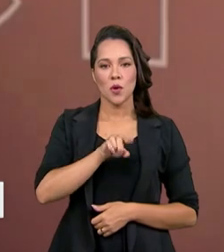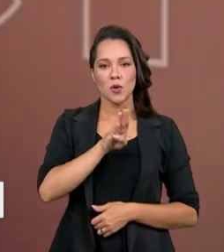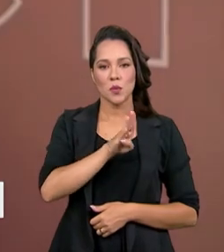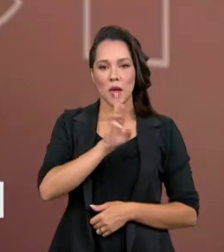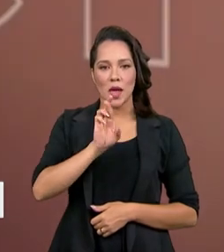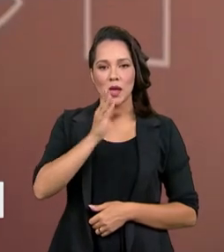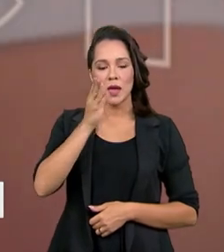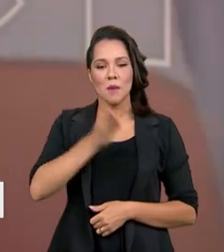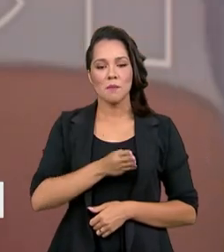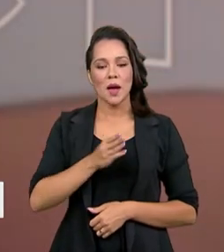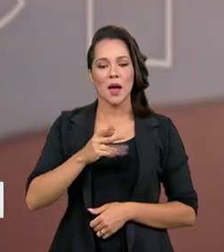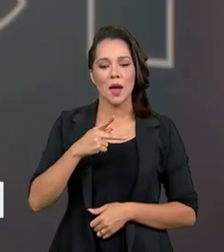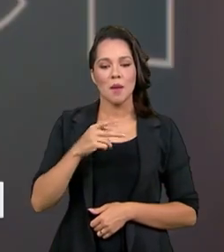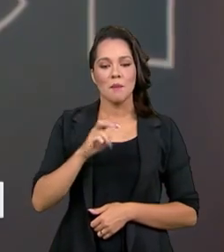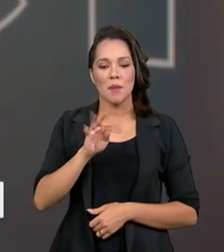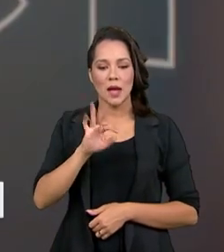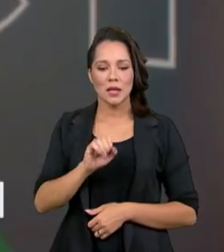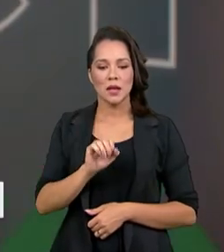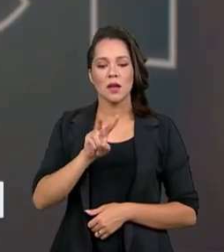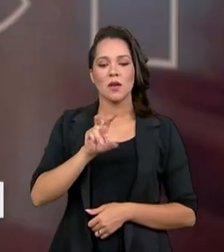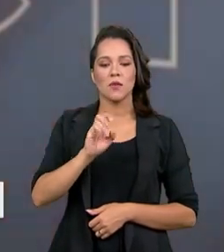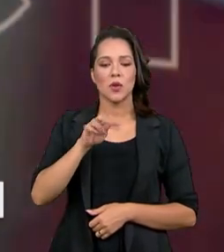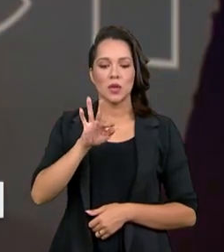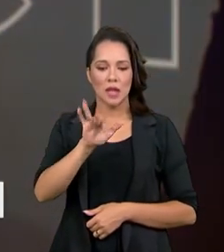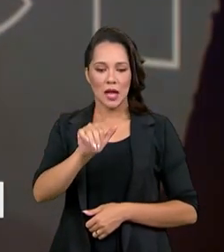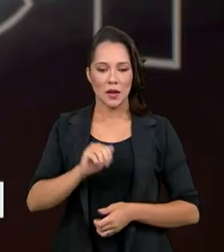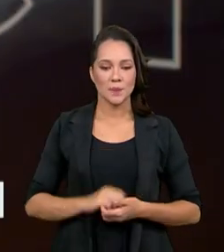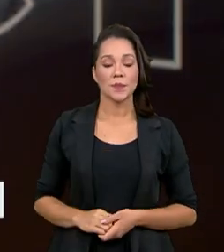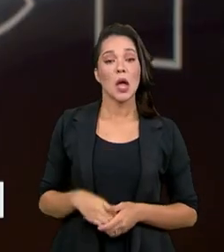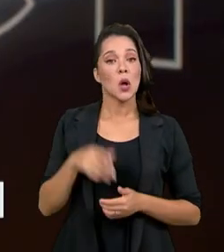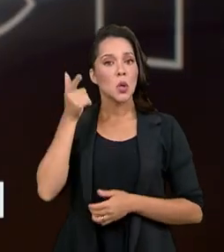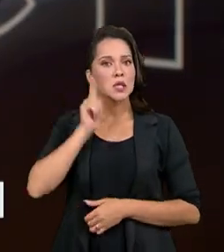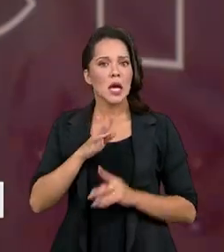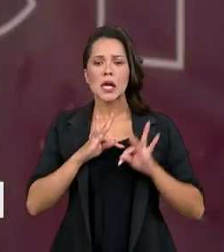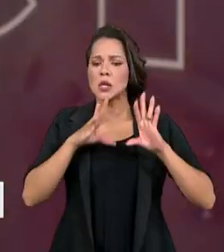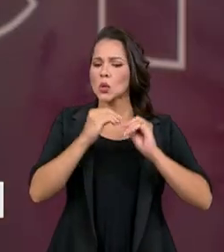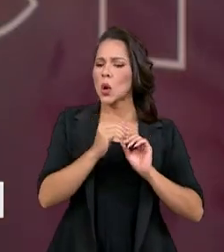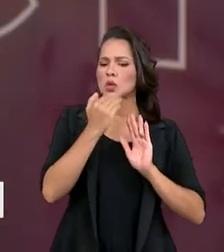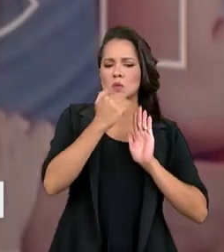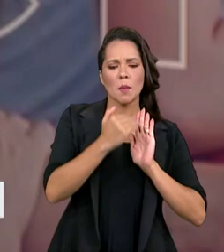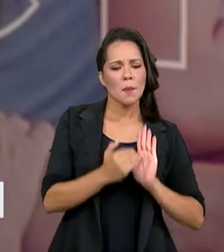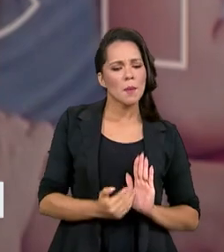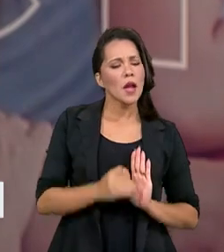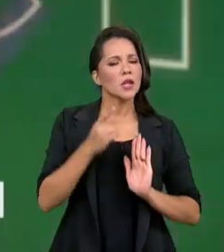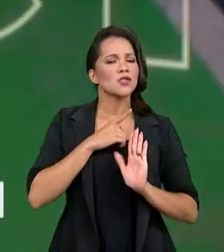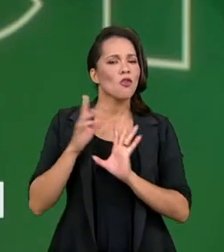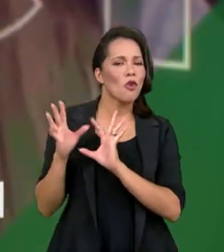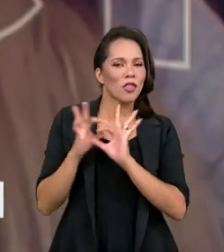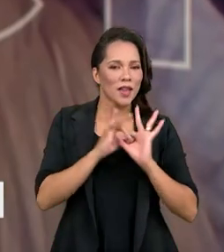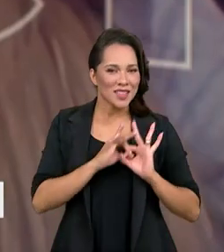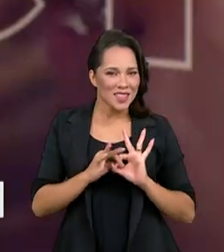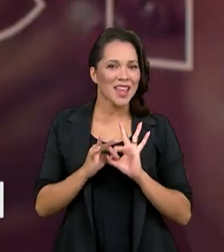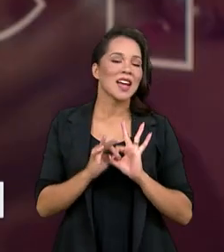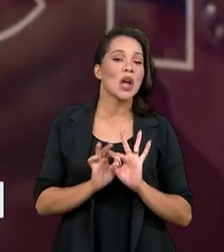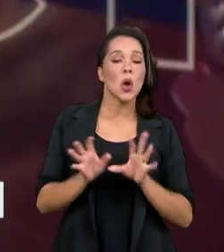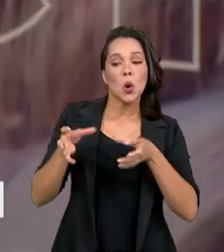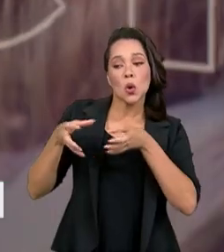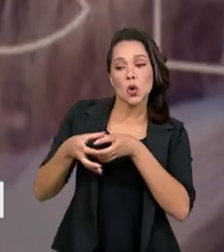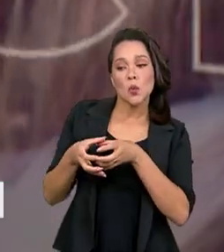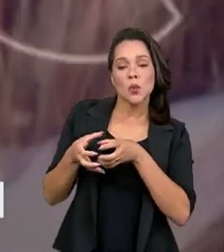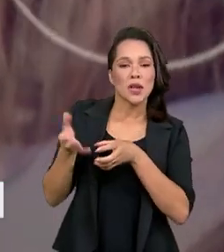barra pátria voluntária. Na plataforma é possível encontrar todas as formas que nós temos de conectar quem